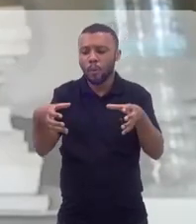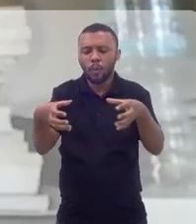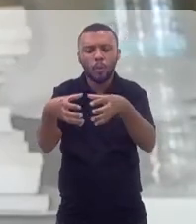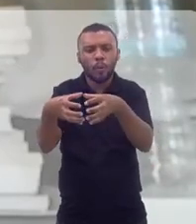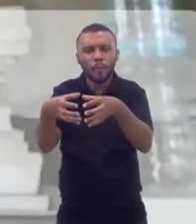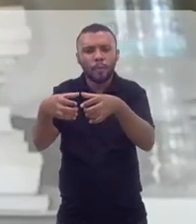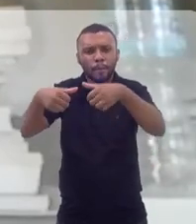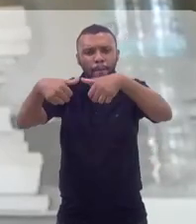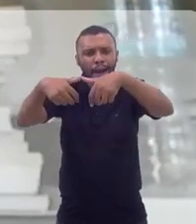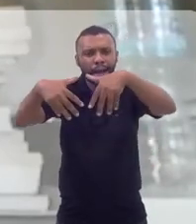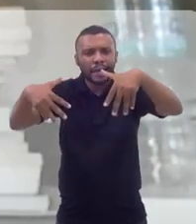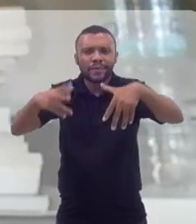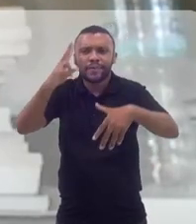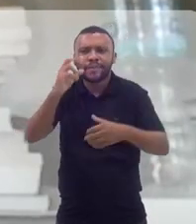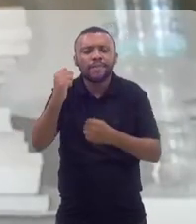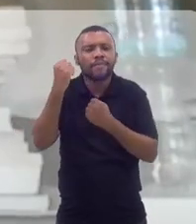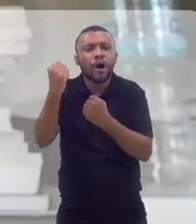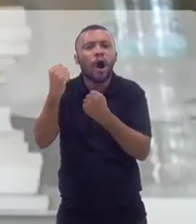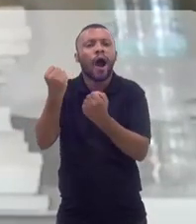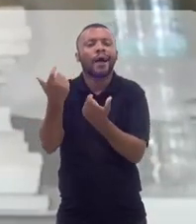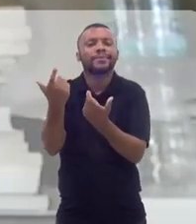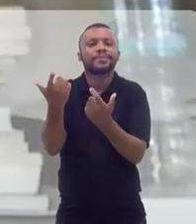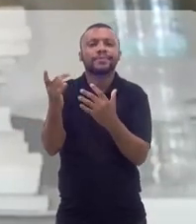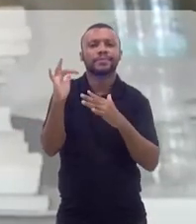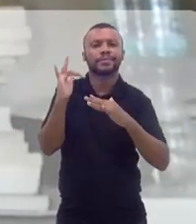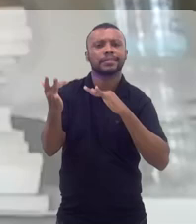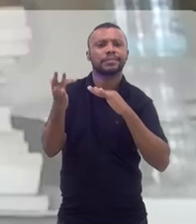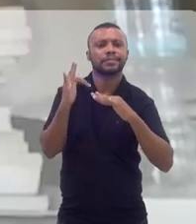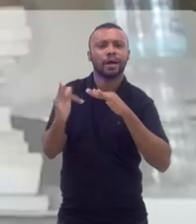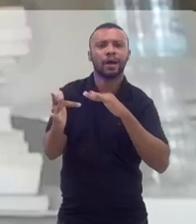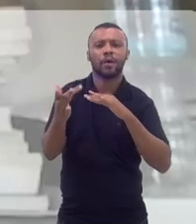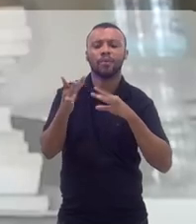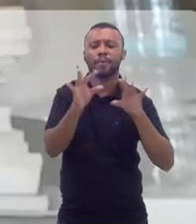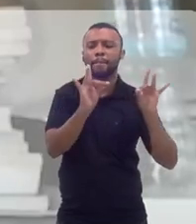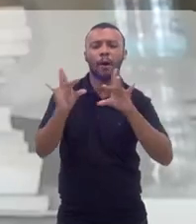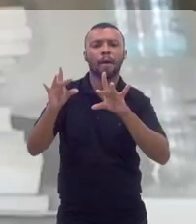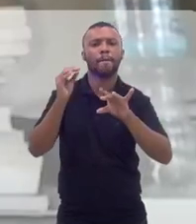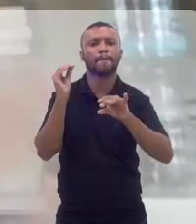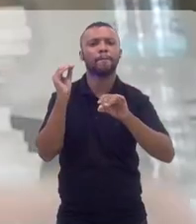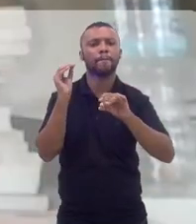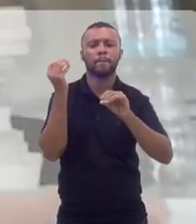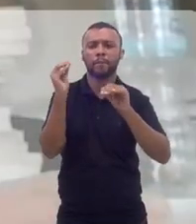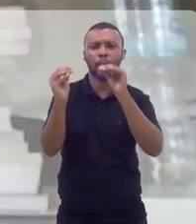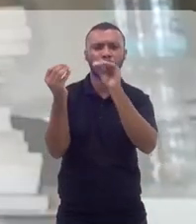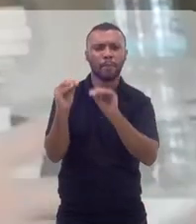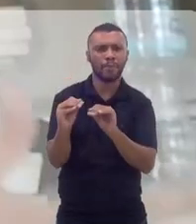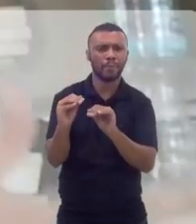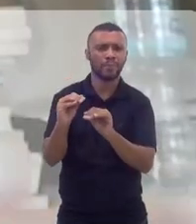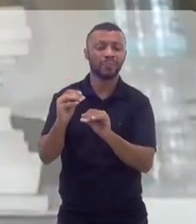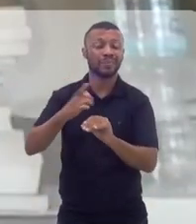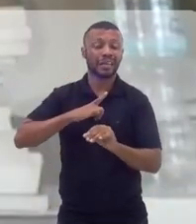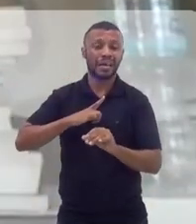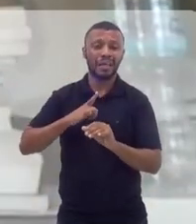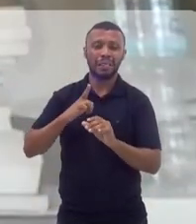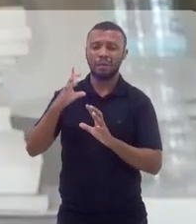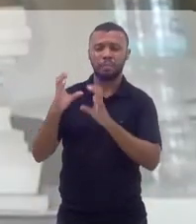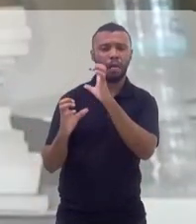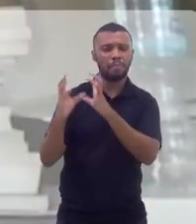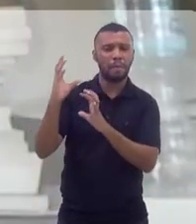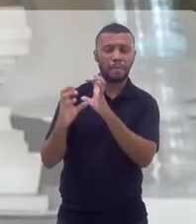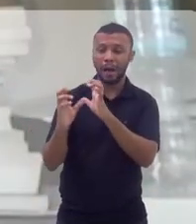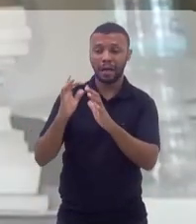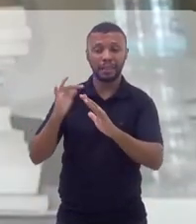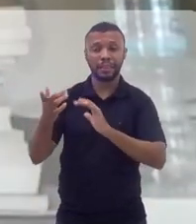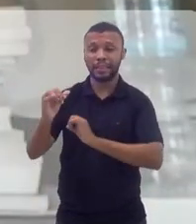tão forte de engajamento digital. É muito poderoso. A gente tem até casos de linchamento digital, que são os casos feios, mas